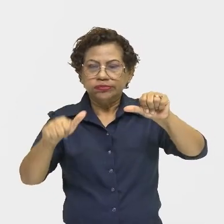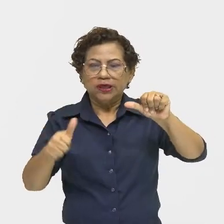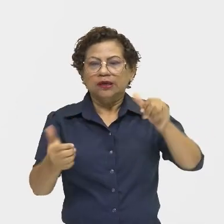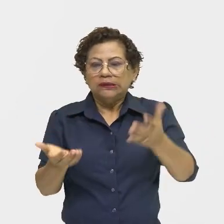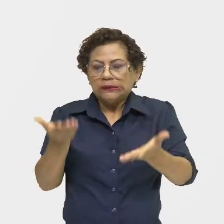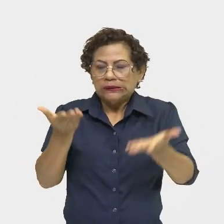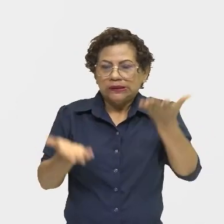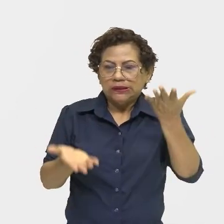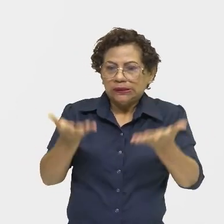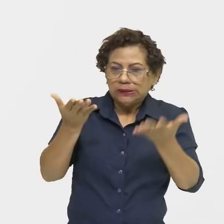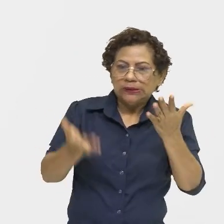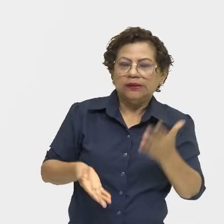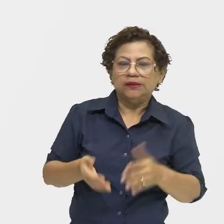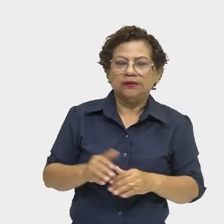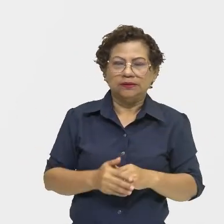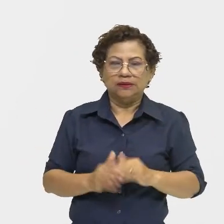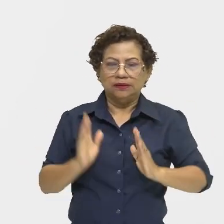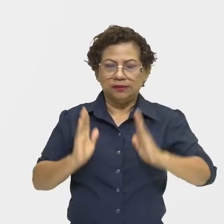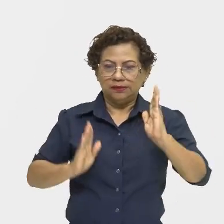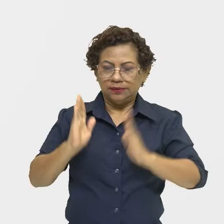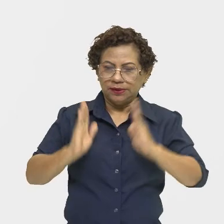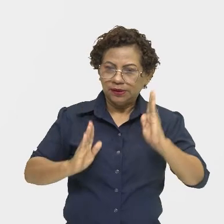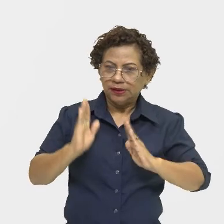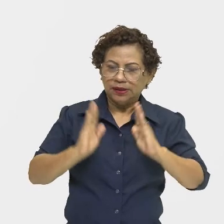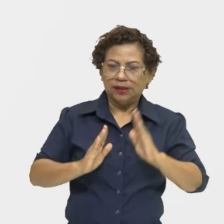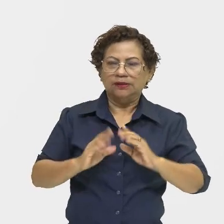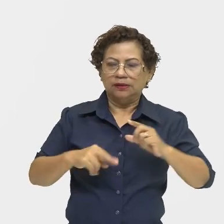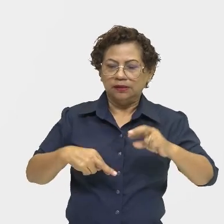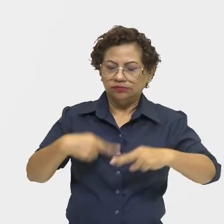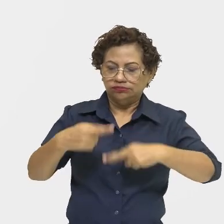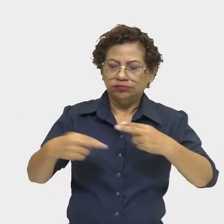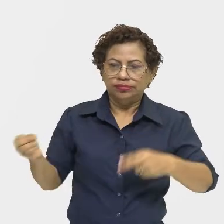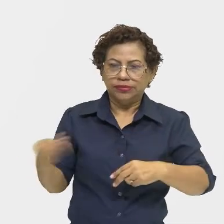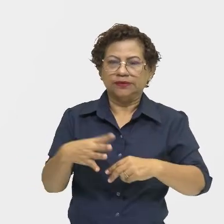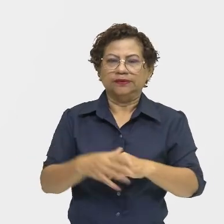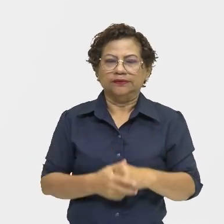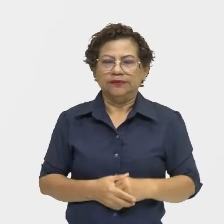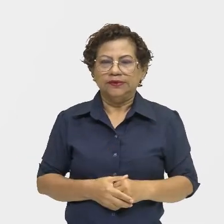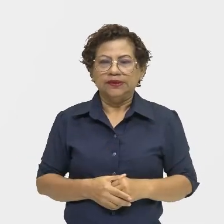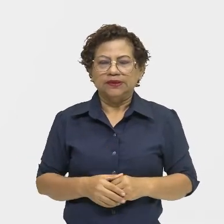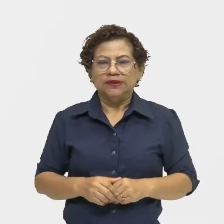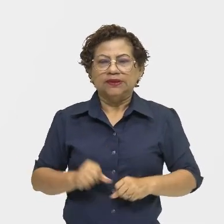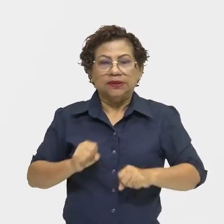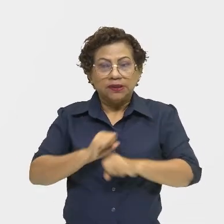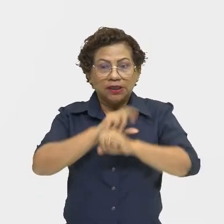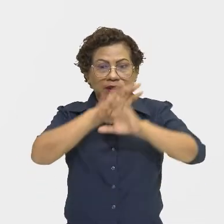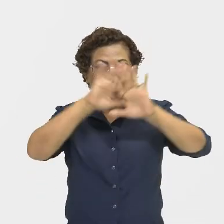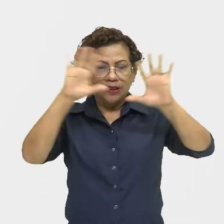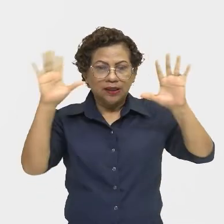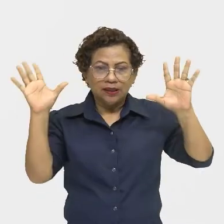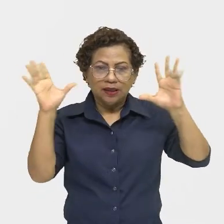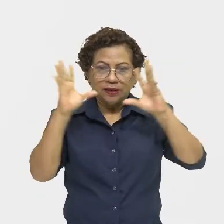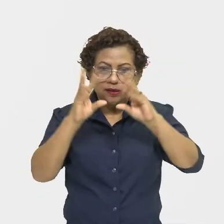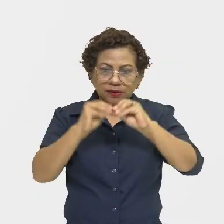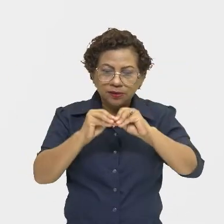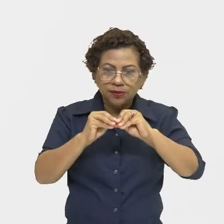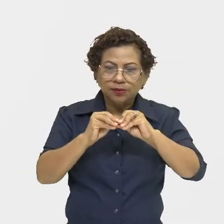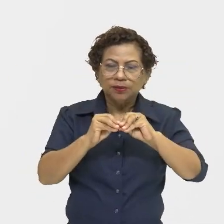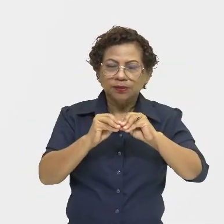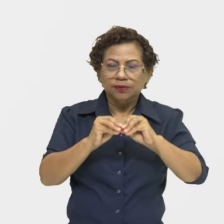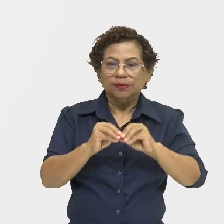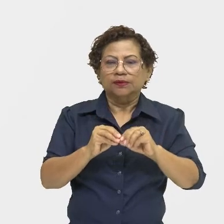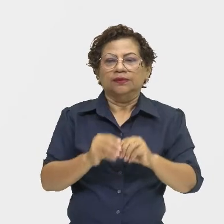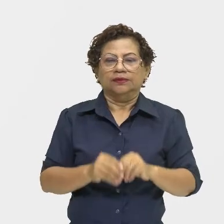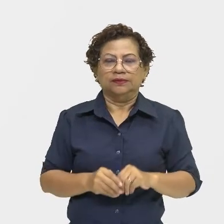renascentista. Acentuado o contraste de claro e escuro, expressão dos sentidos era um recurso que